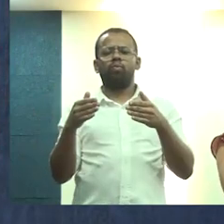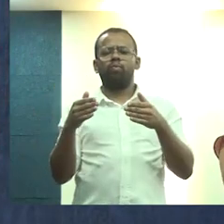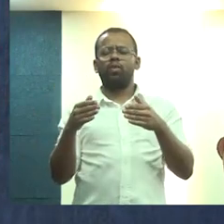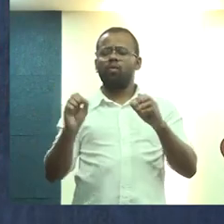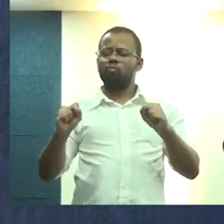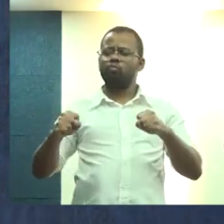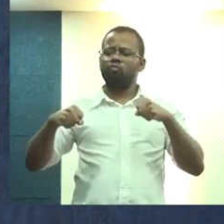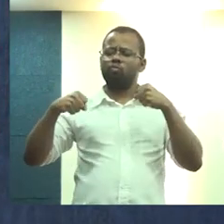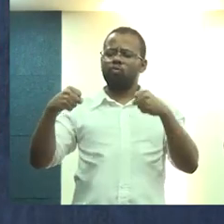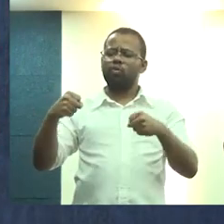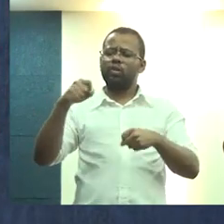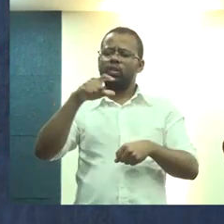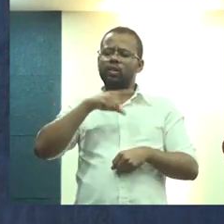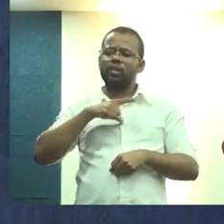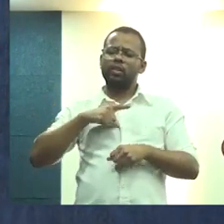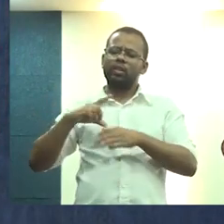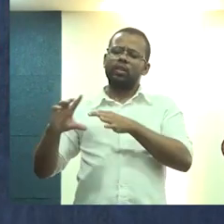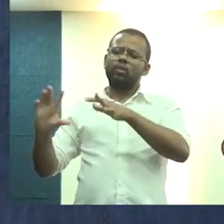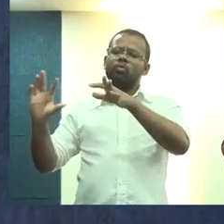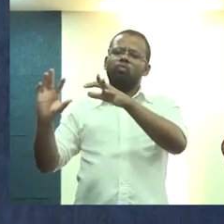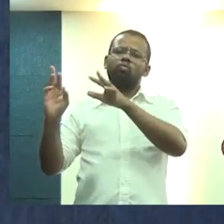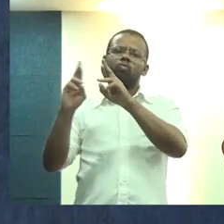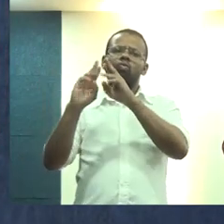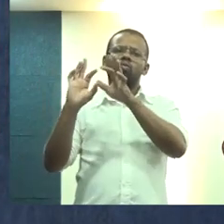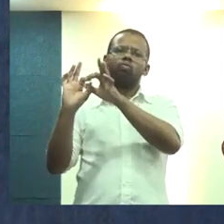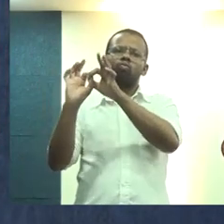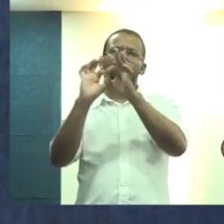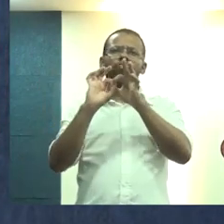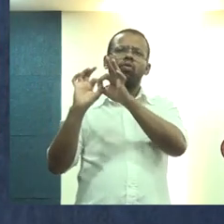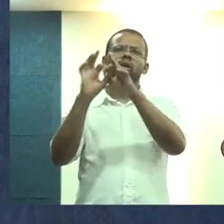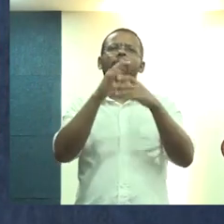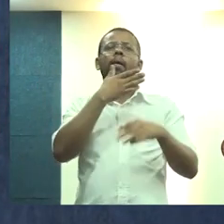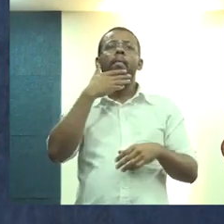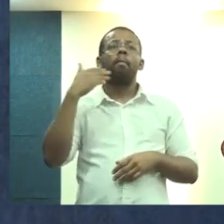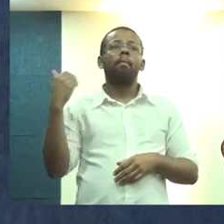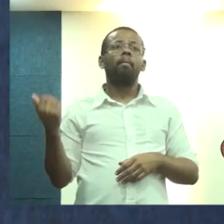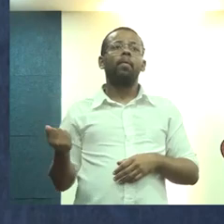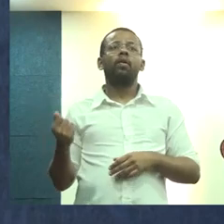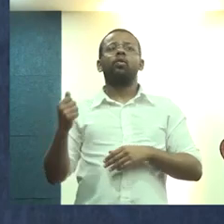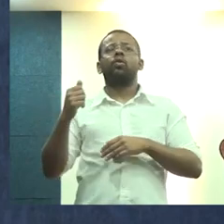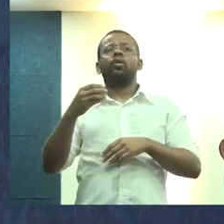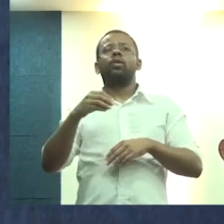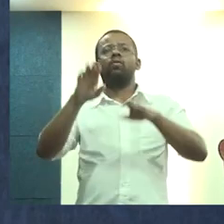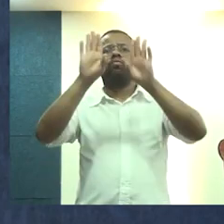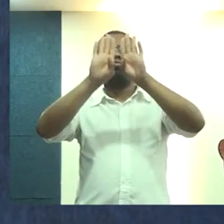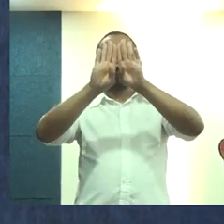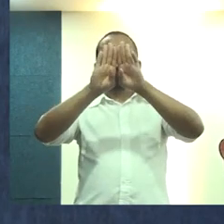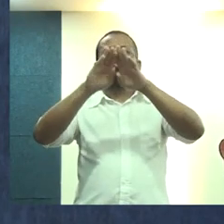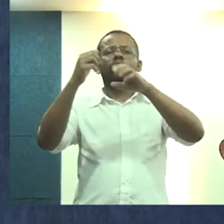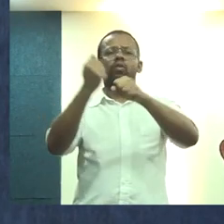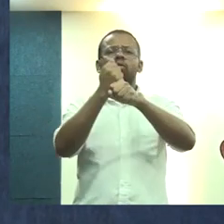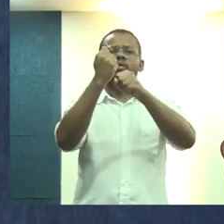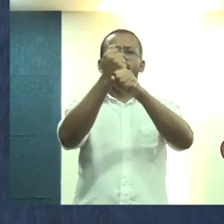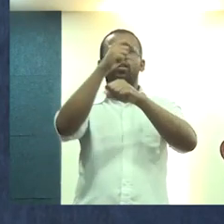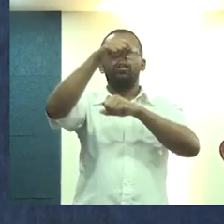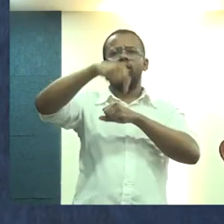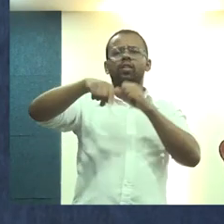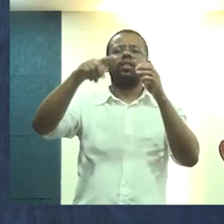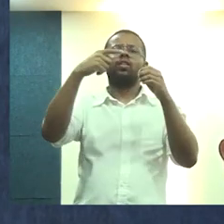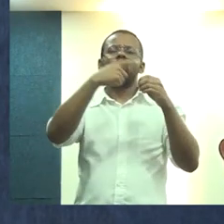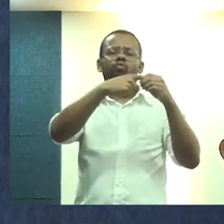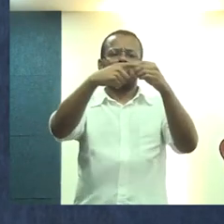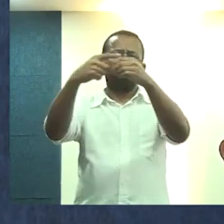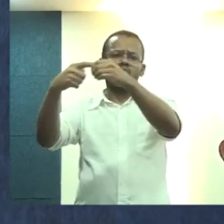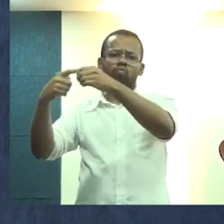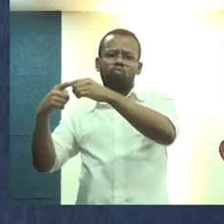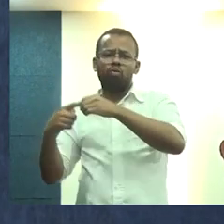E é um esforço que a gente tem para reunir nesse compromisso de melhorar o nosso chão, as paredes e os tetos aqui das nossas